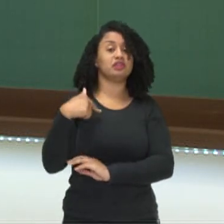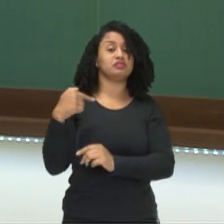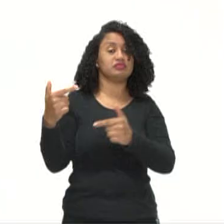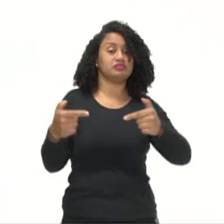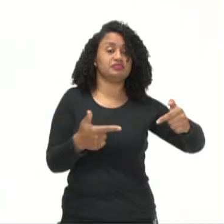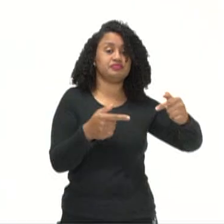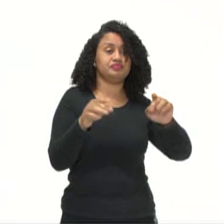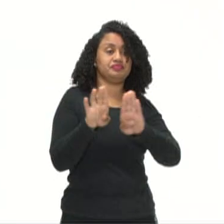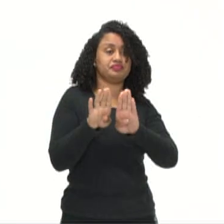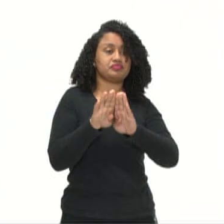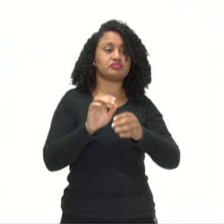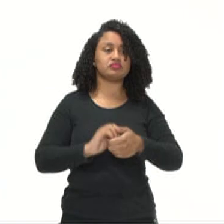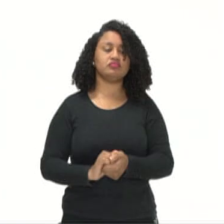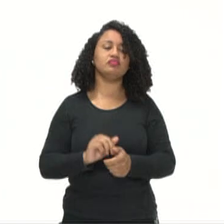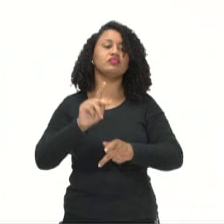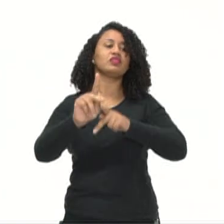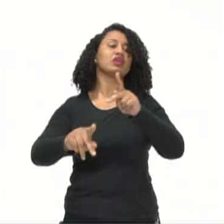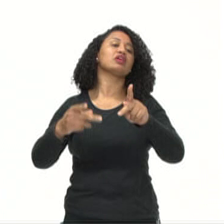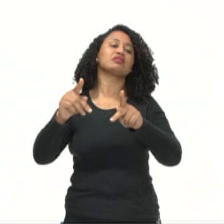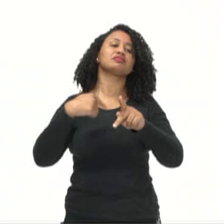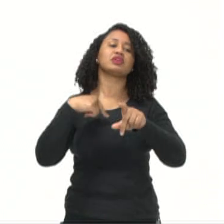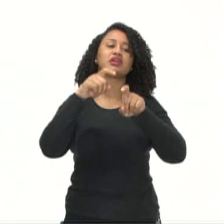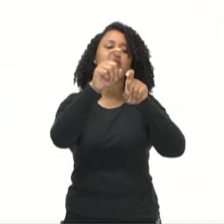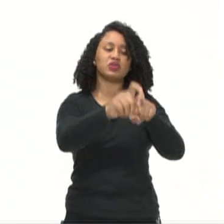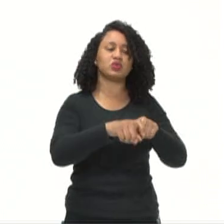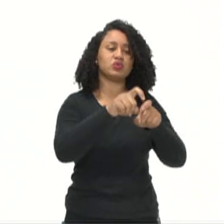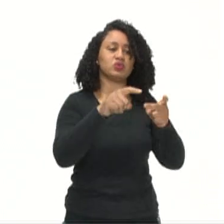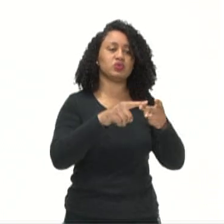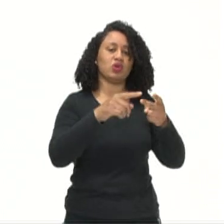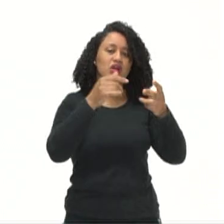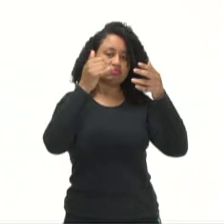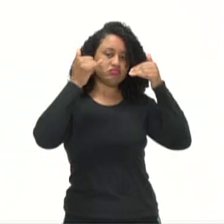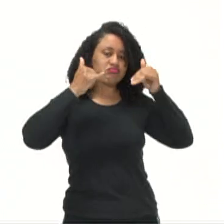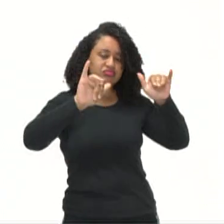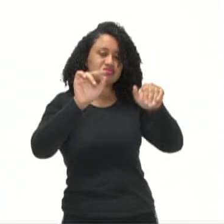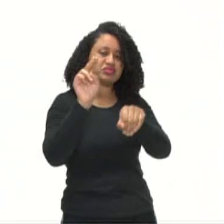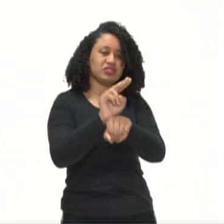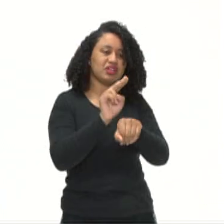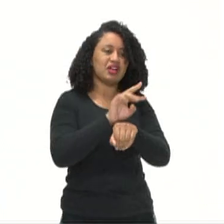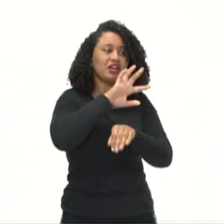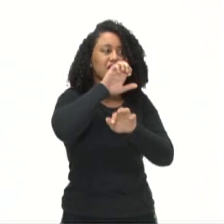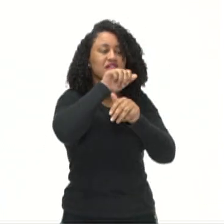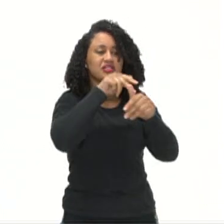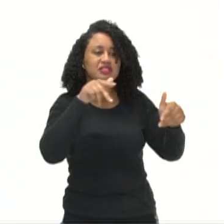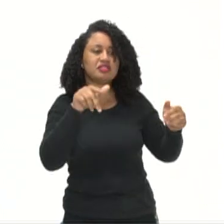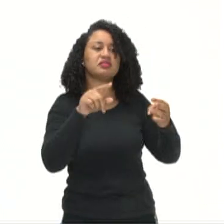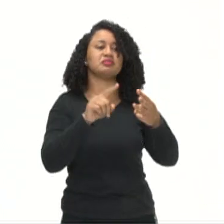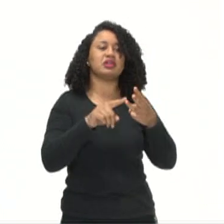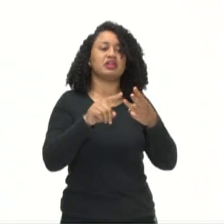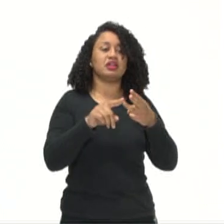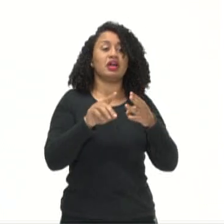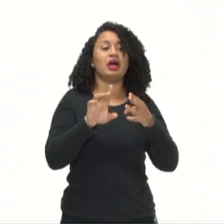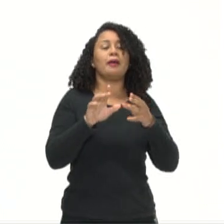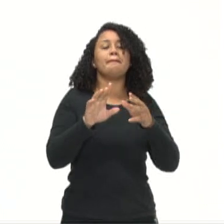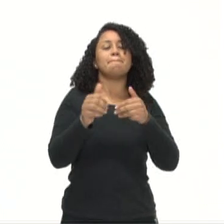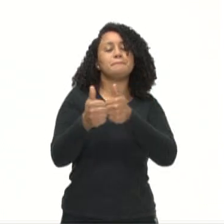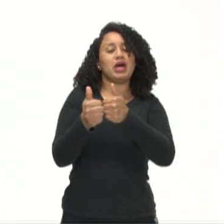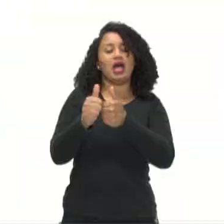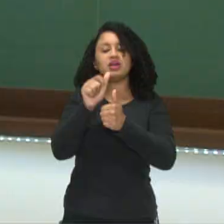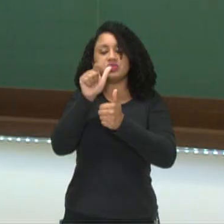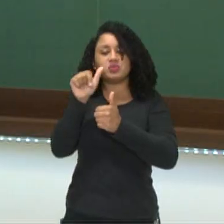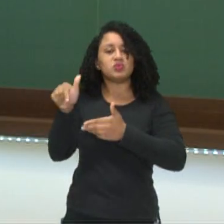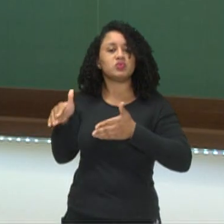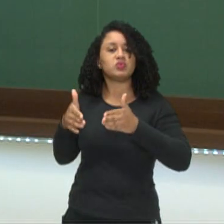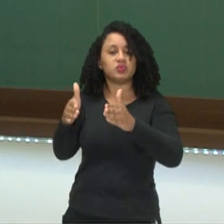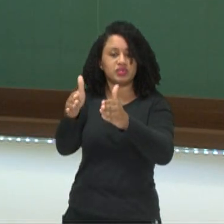Os povos da Mesopotâmia se dedicavam à agricultura, pecuária, criação de pequenos animais, normalmente próximos,